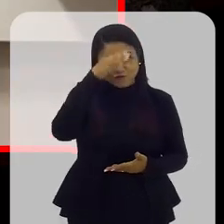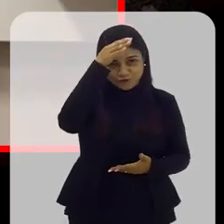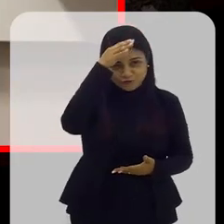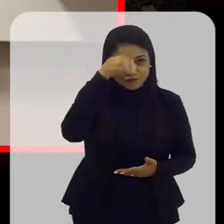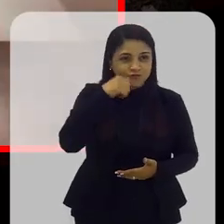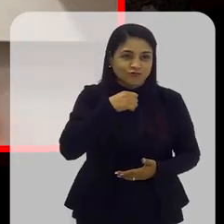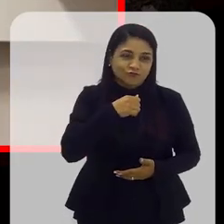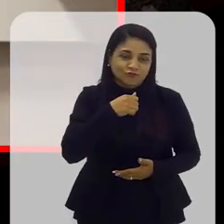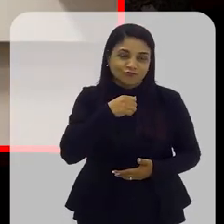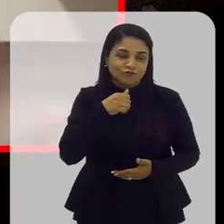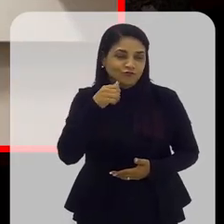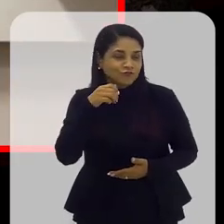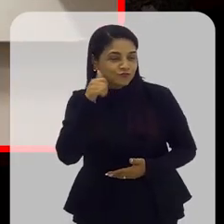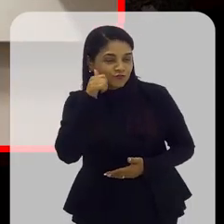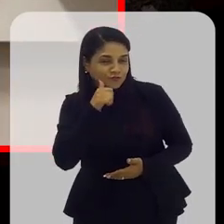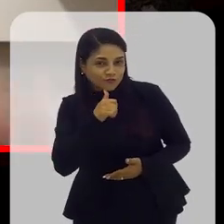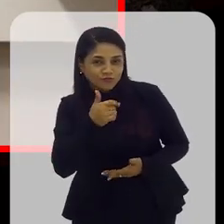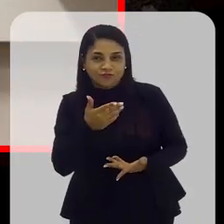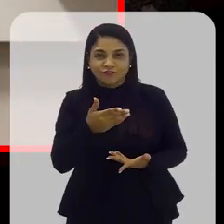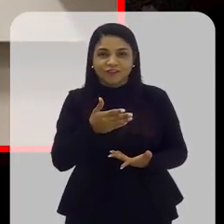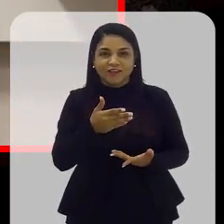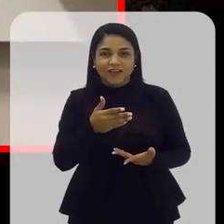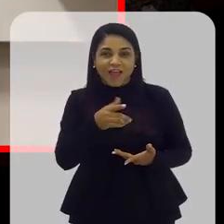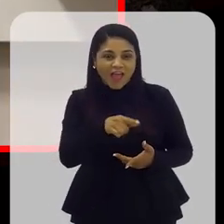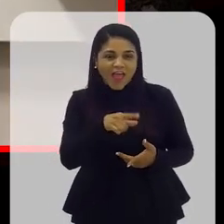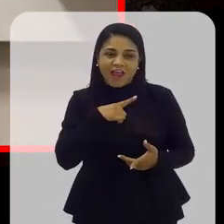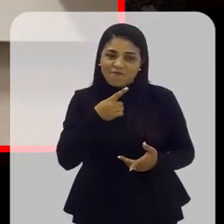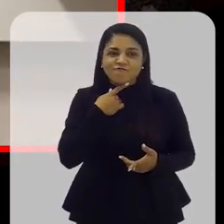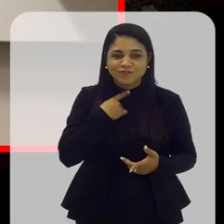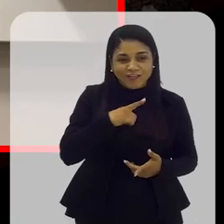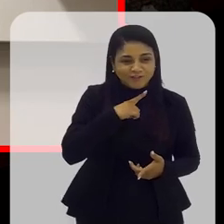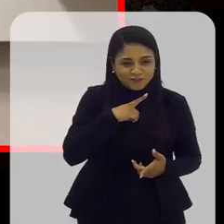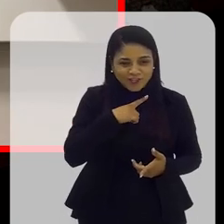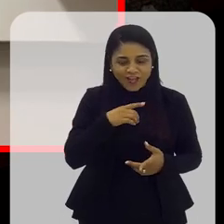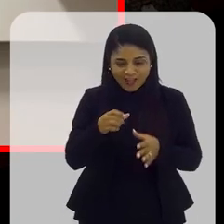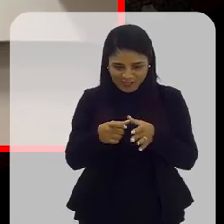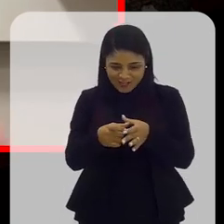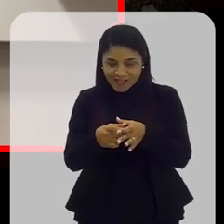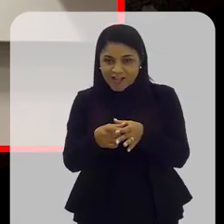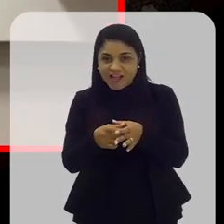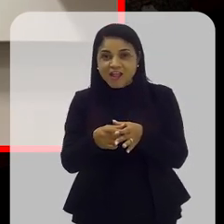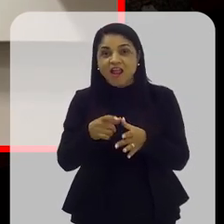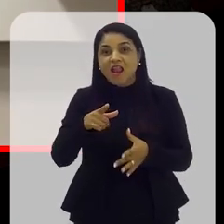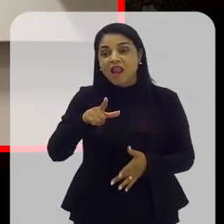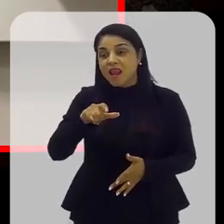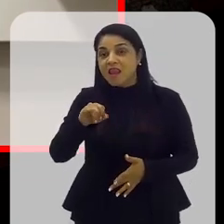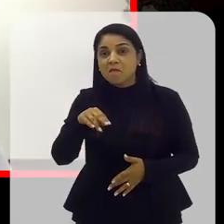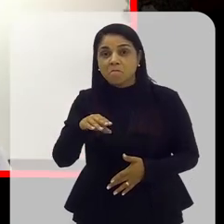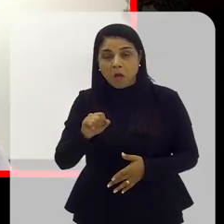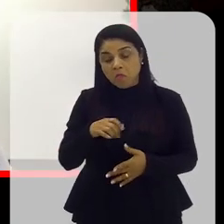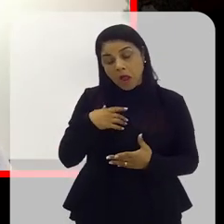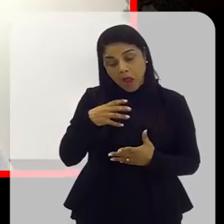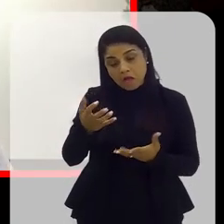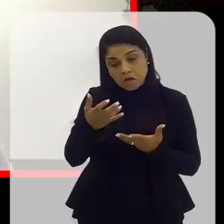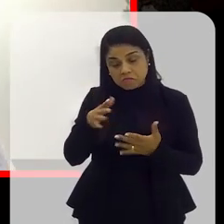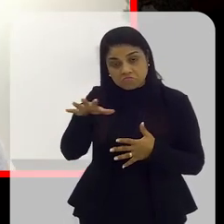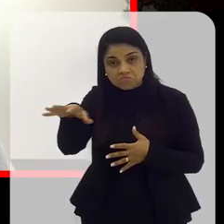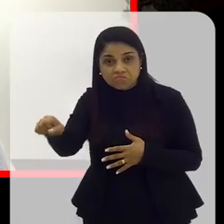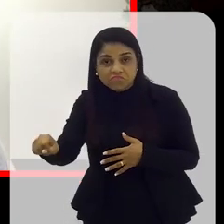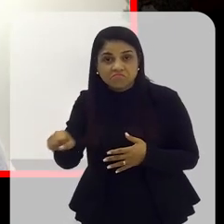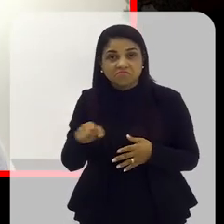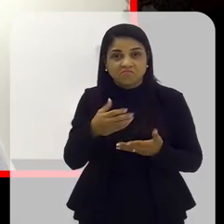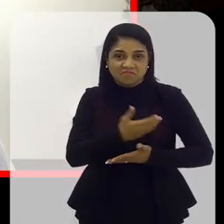falar, mas ele está com vontade, podia ser um limão em cima da mesa que a criança ia ter o mesmo estímulo de querer pegar,